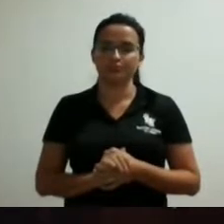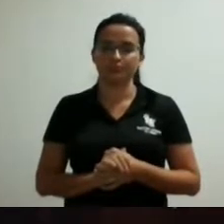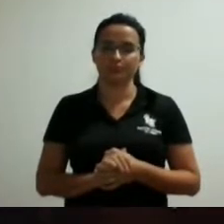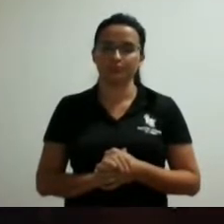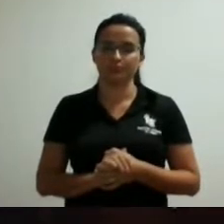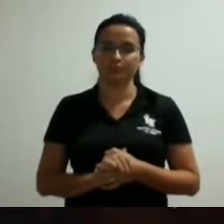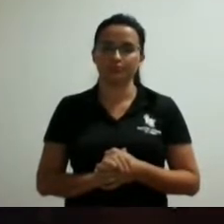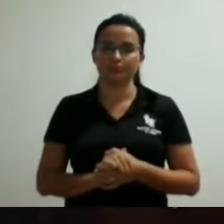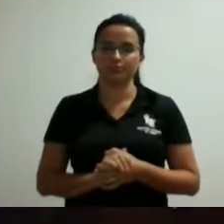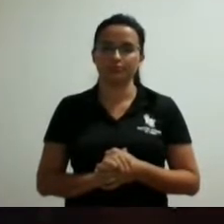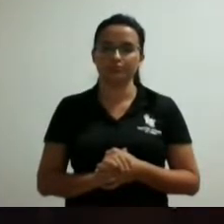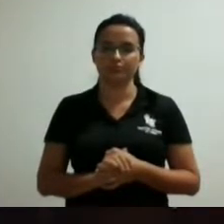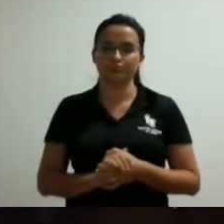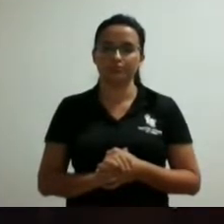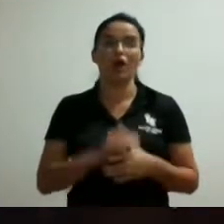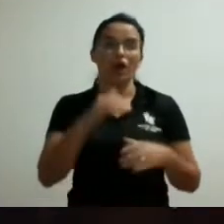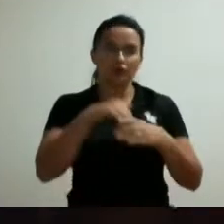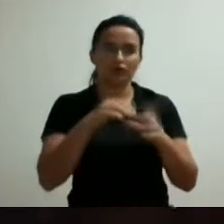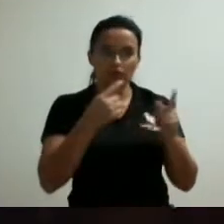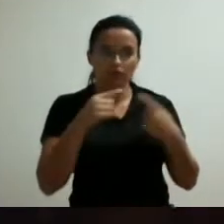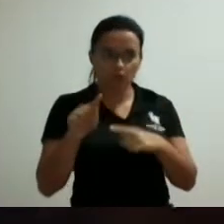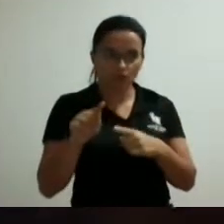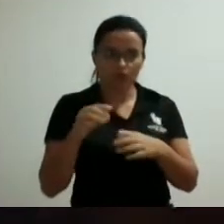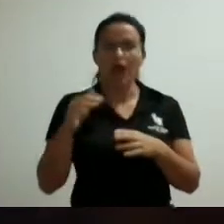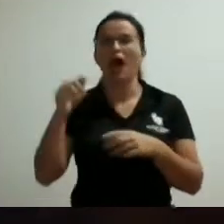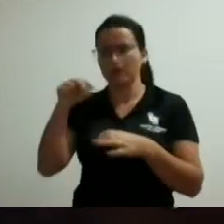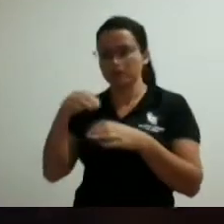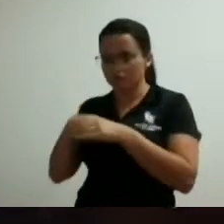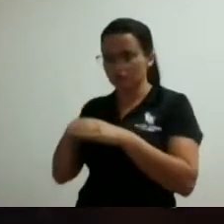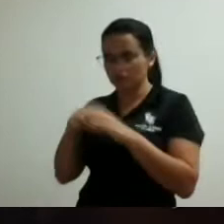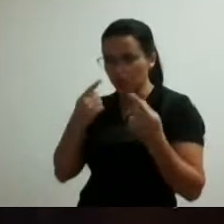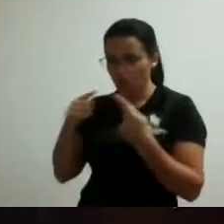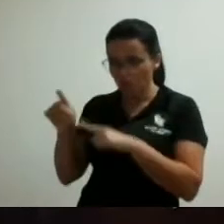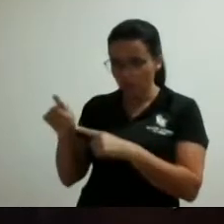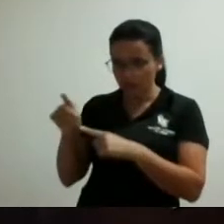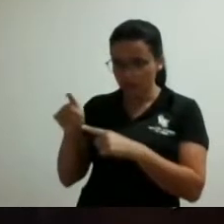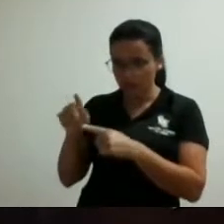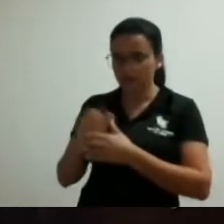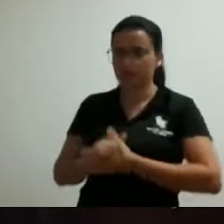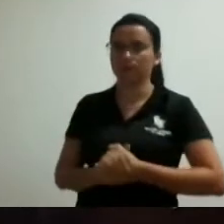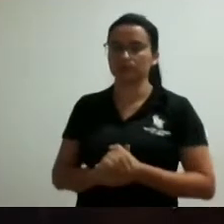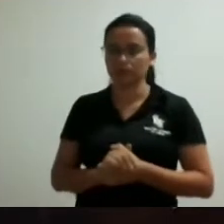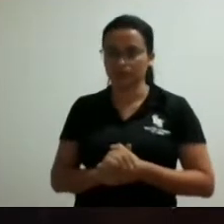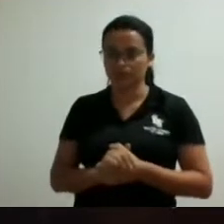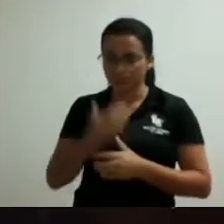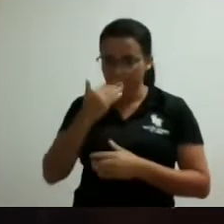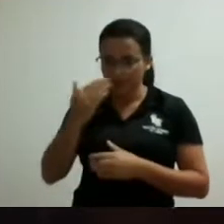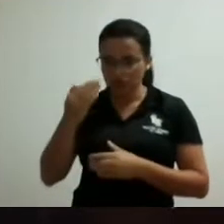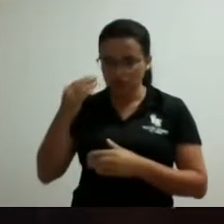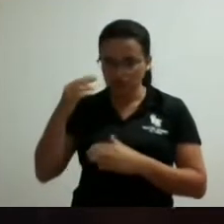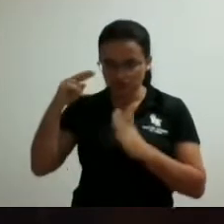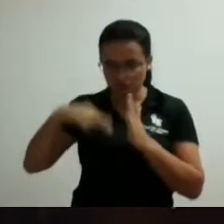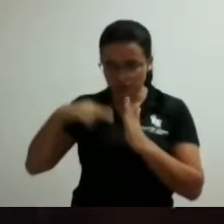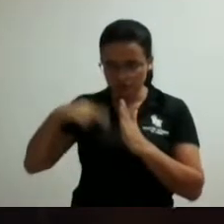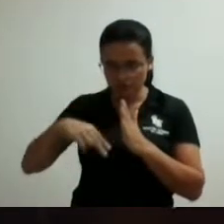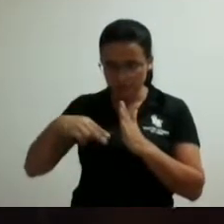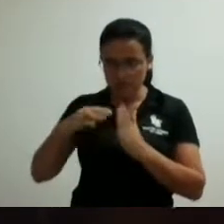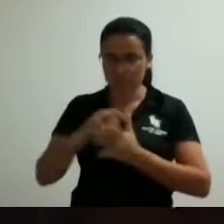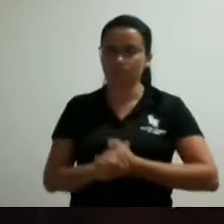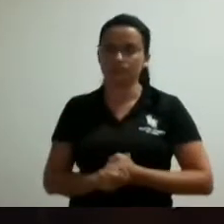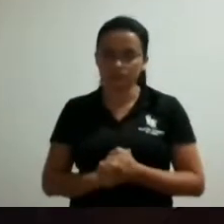ah se eu votou contra então tá votou contra pedido de vista então agora